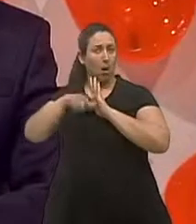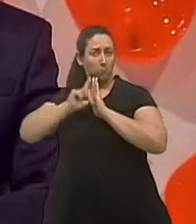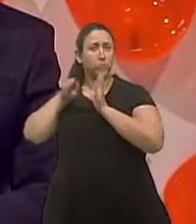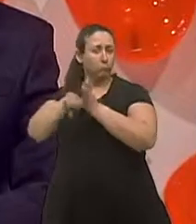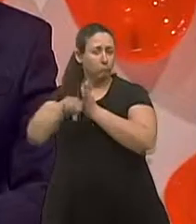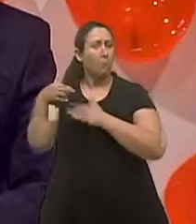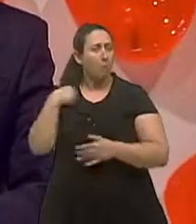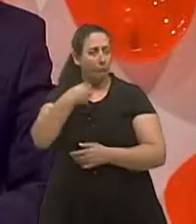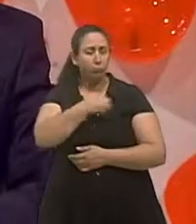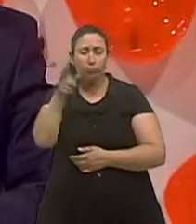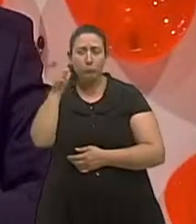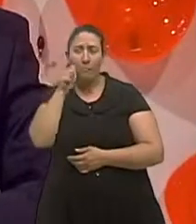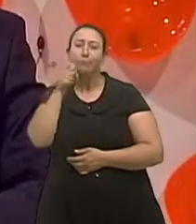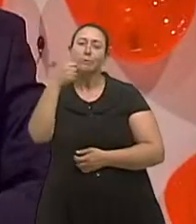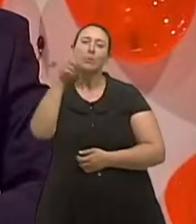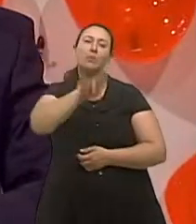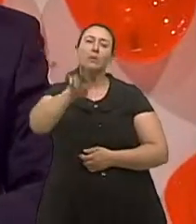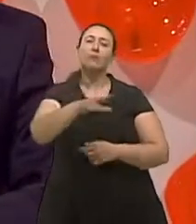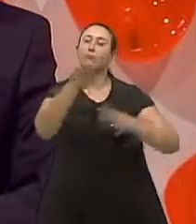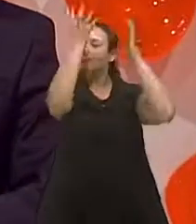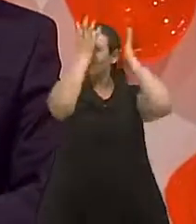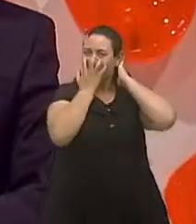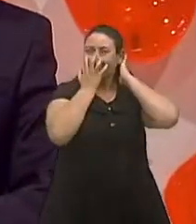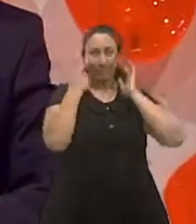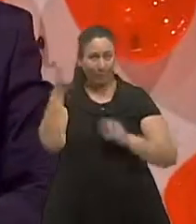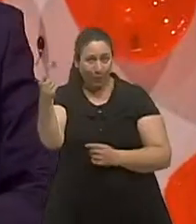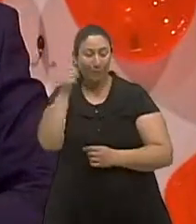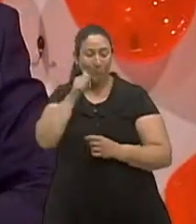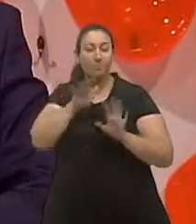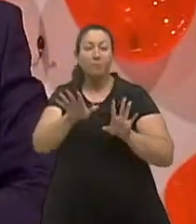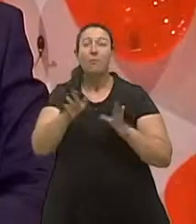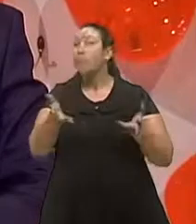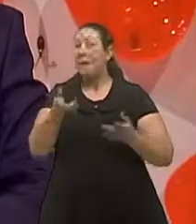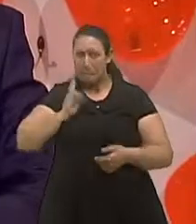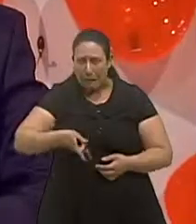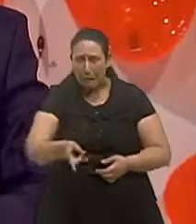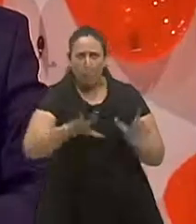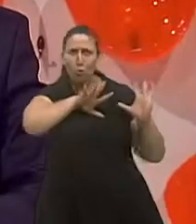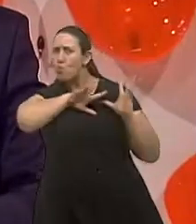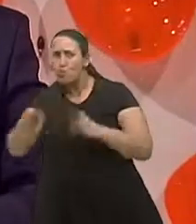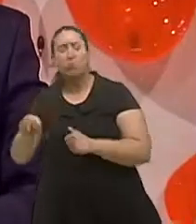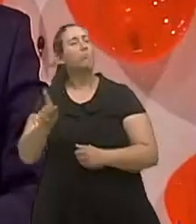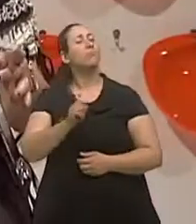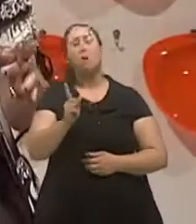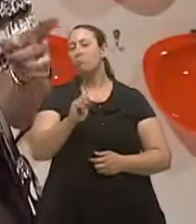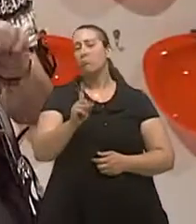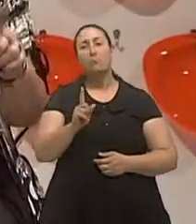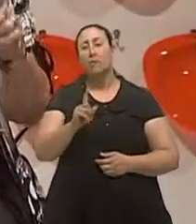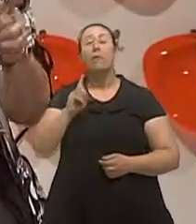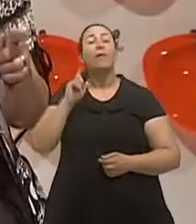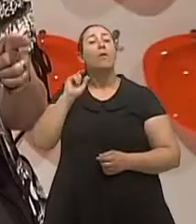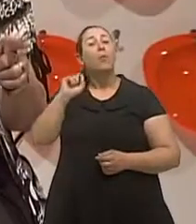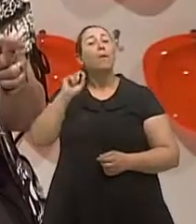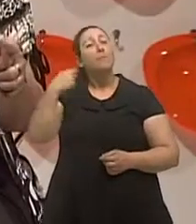específico ela teve que usar um aparelho especial mas não é sempre assim em muitos casos o mais comum é